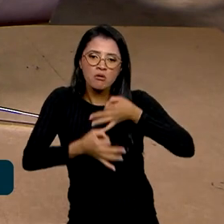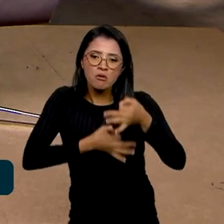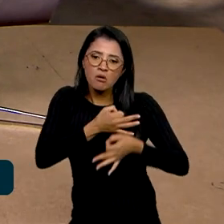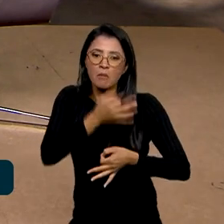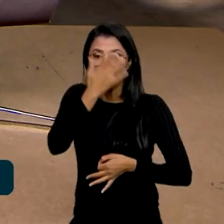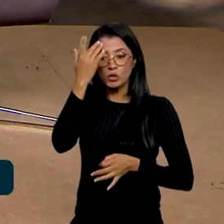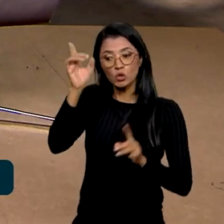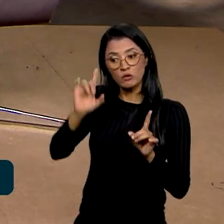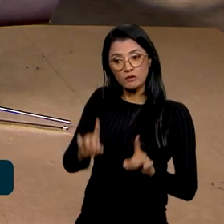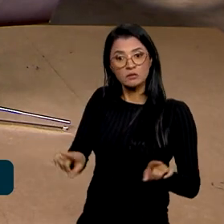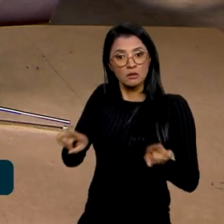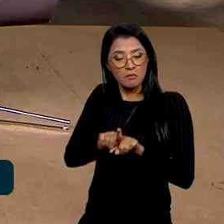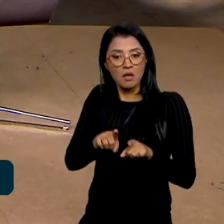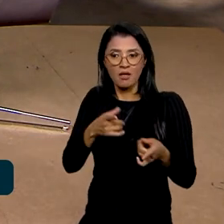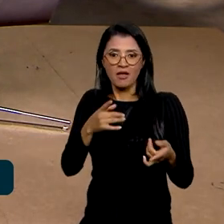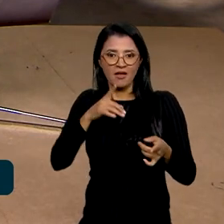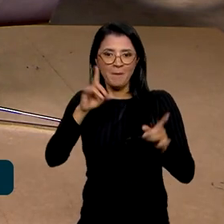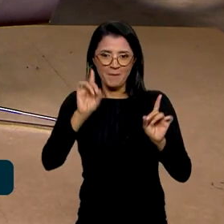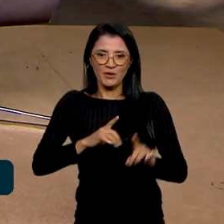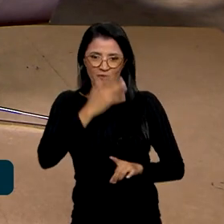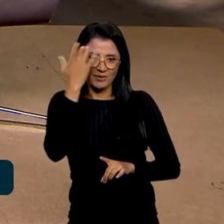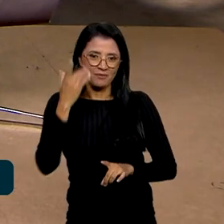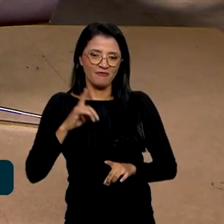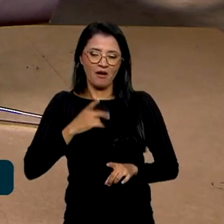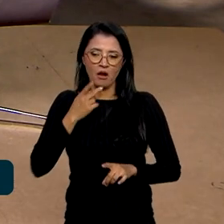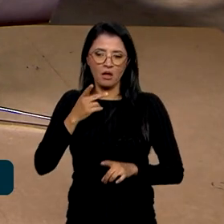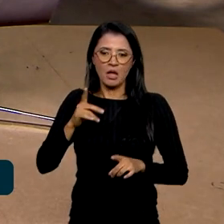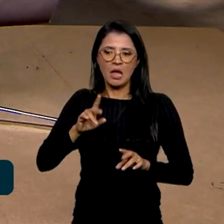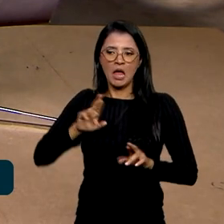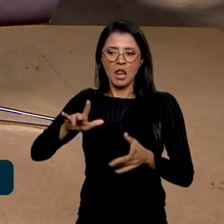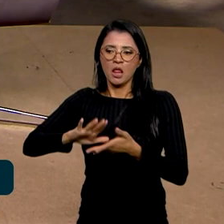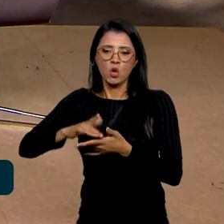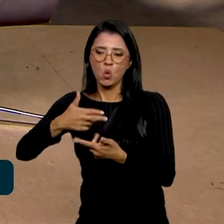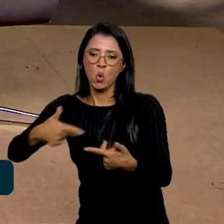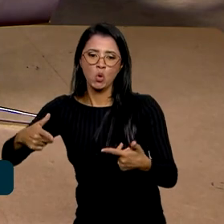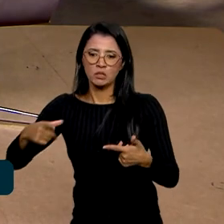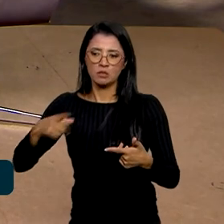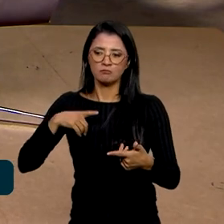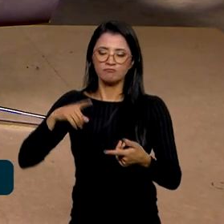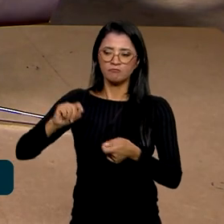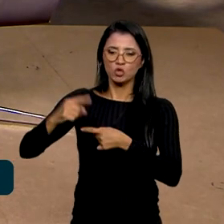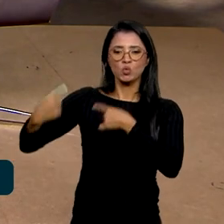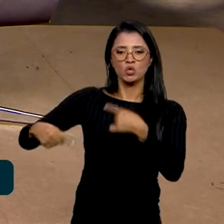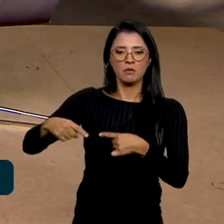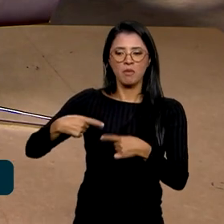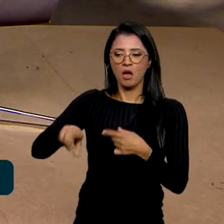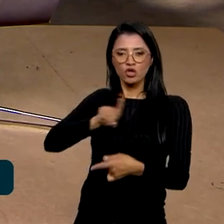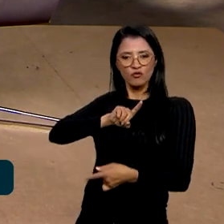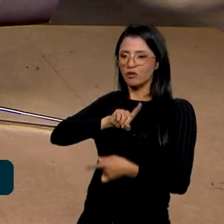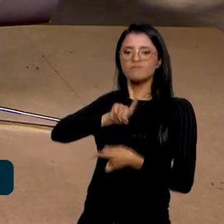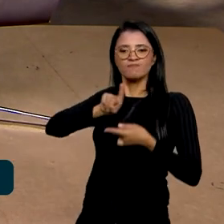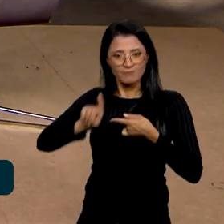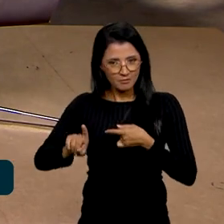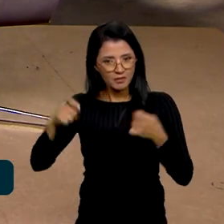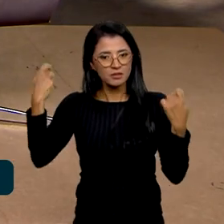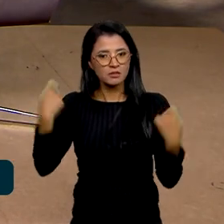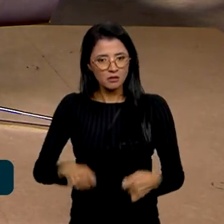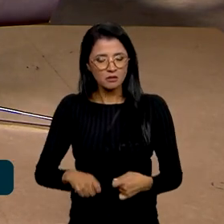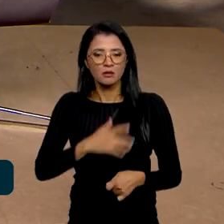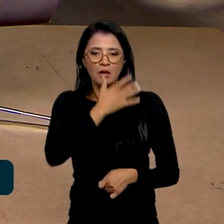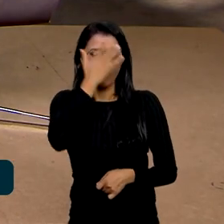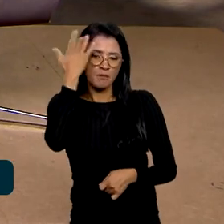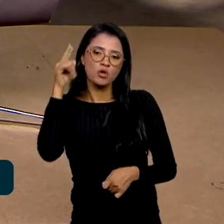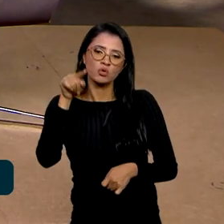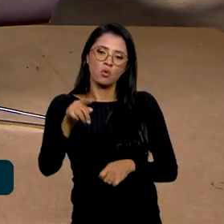pessoa com deficiência fala, nada sobre nós sem nós. Então, o papel da cultura nesse sentido é muito importante nessa aglutinação de pessoas,